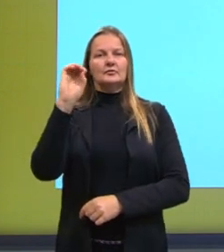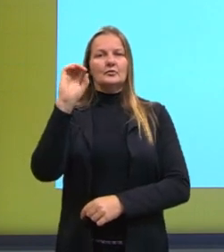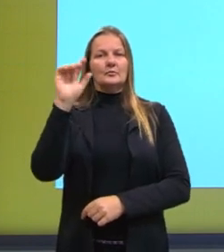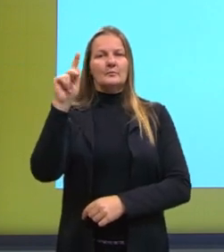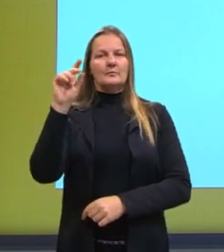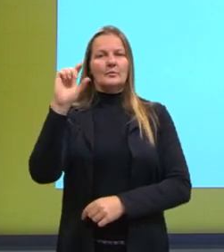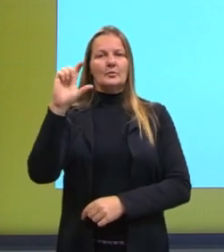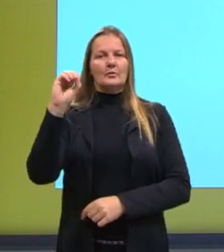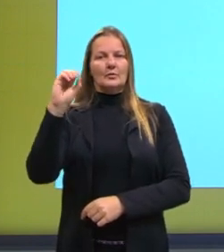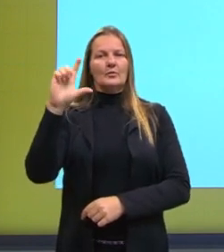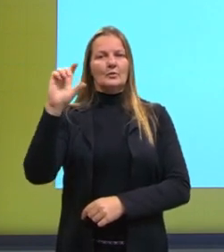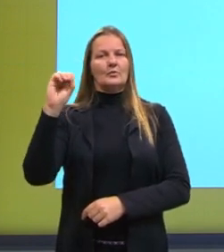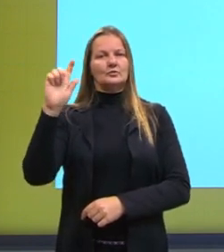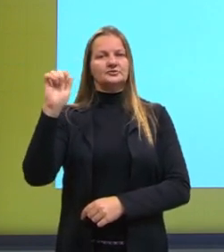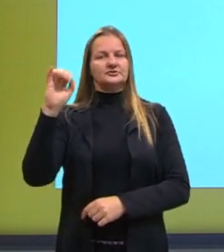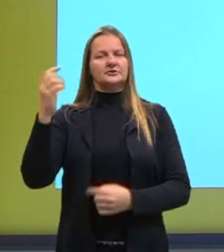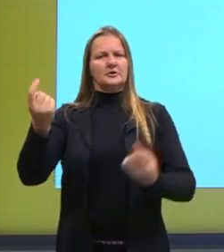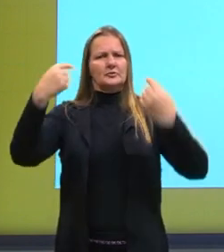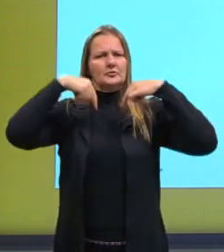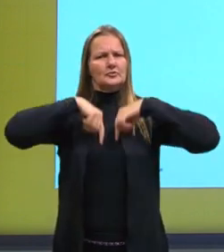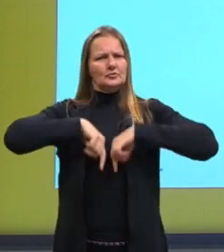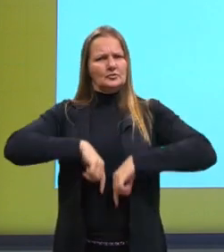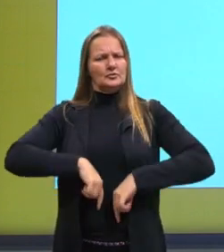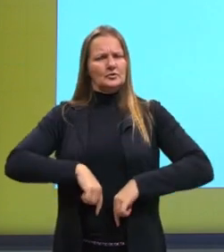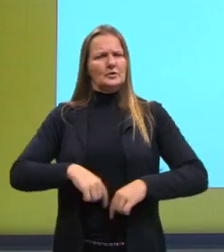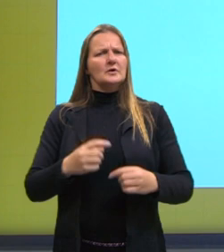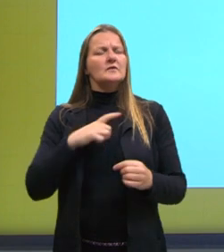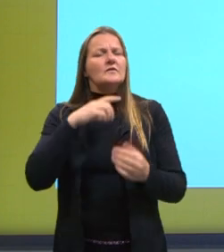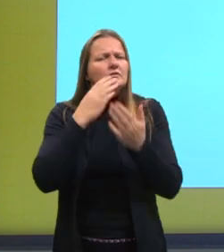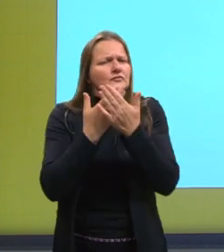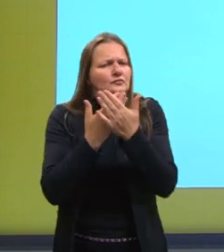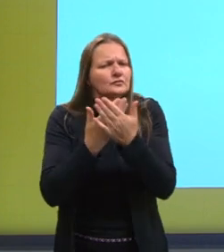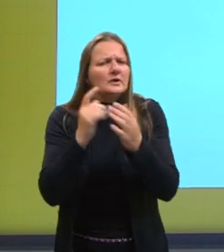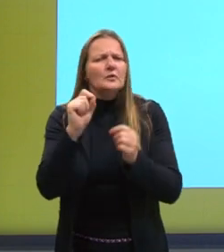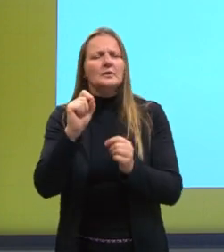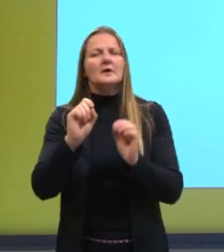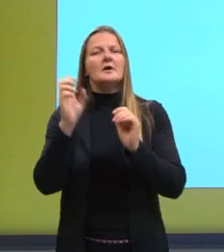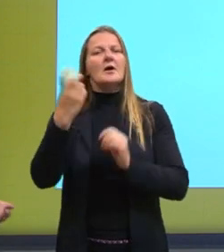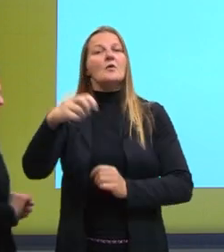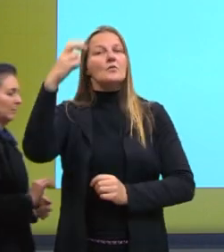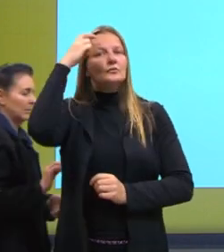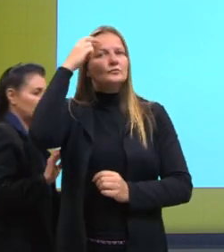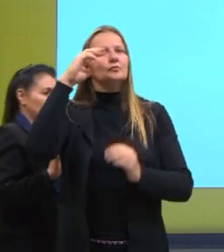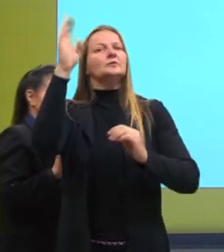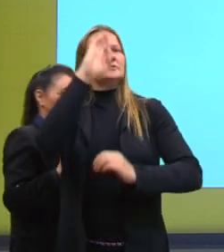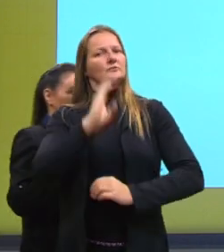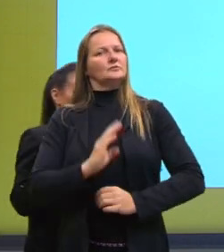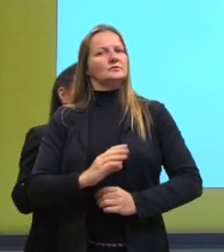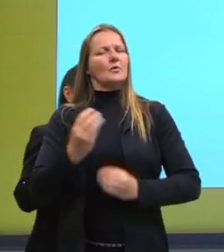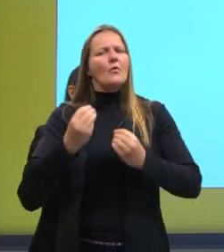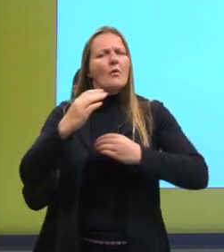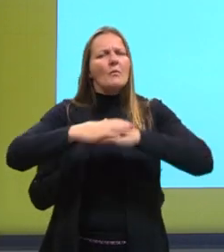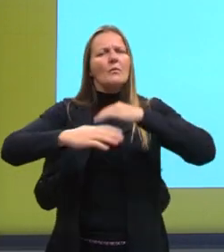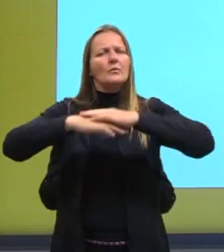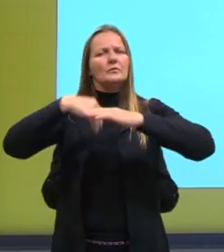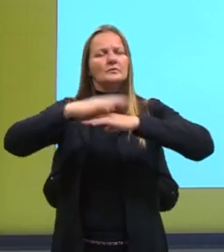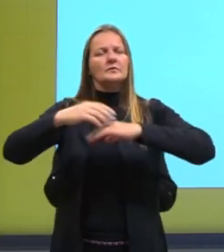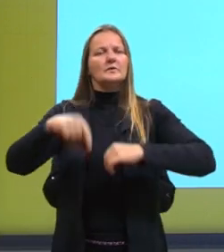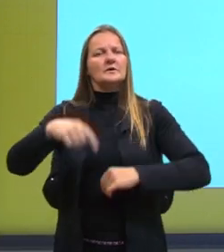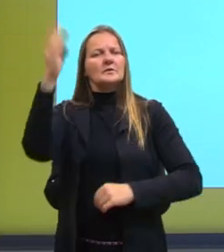antropológicas são escolas que vão estudar sobre a cultura brasileira, como se constitui a cultura brasileira.